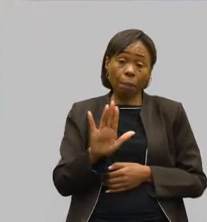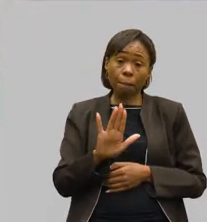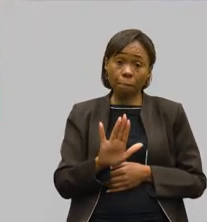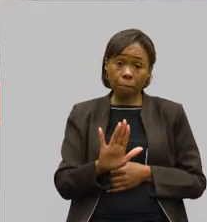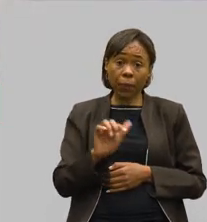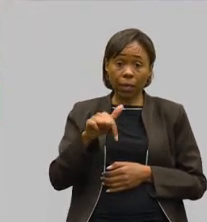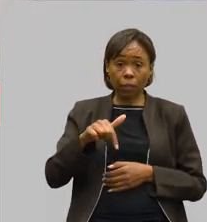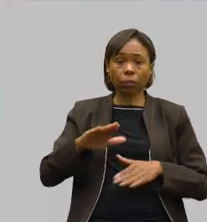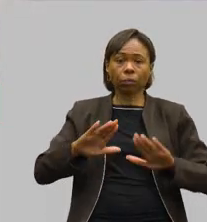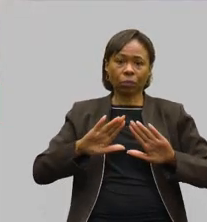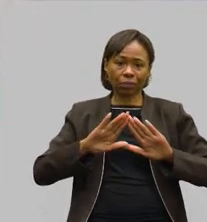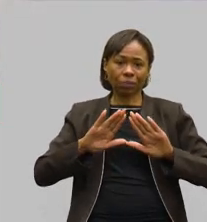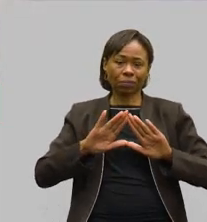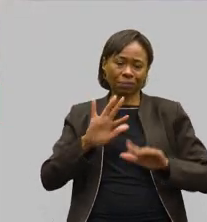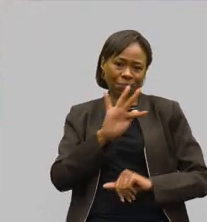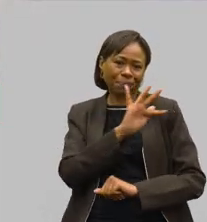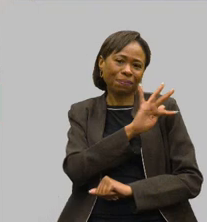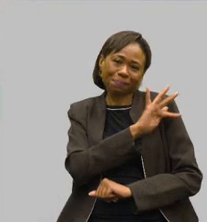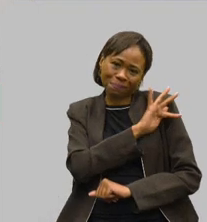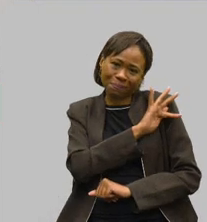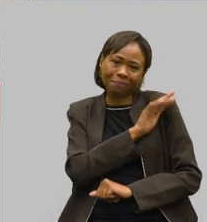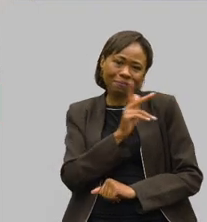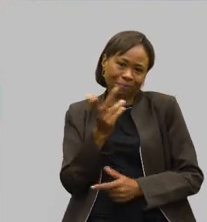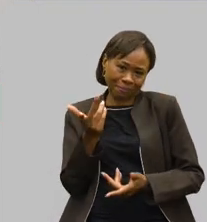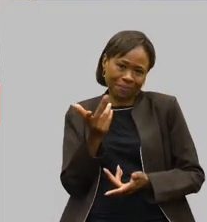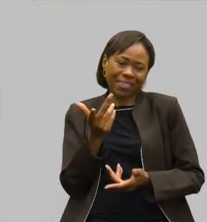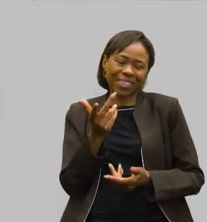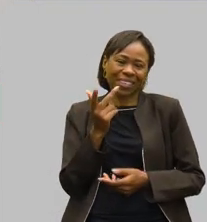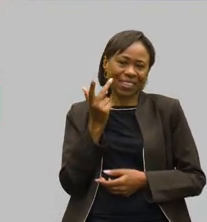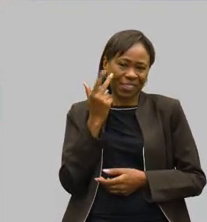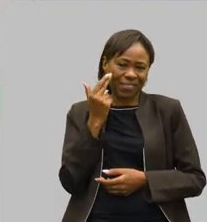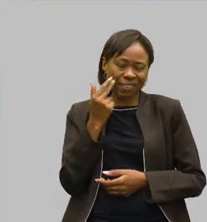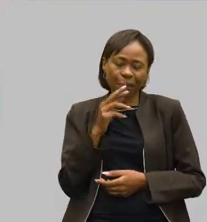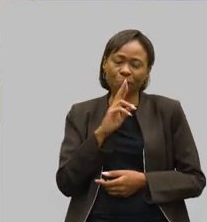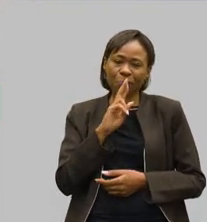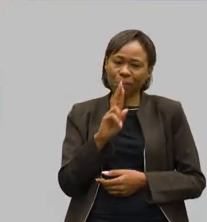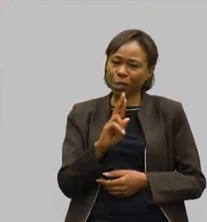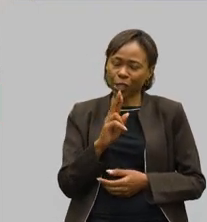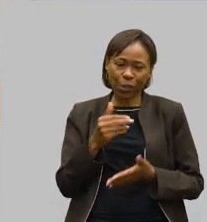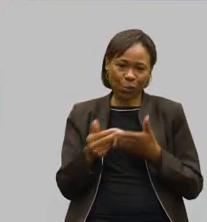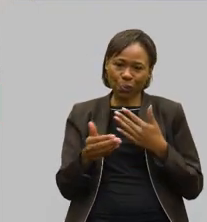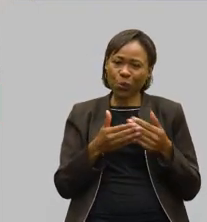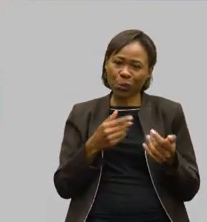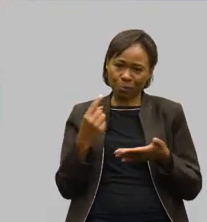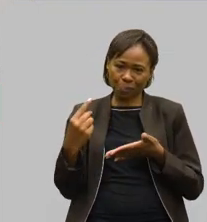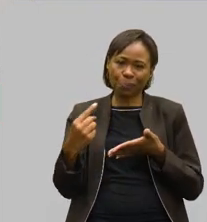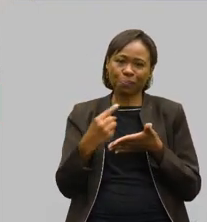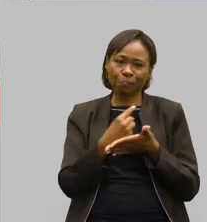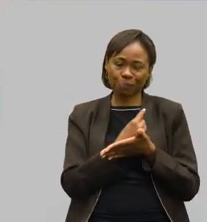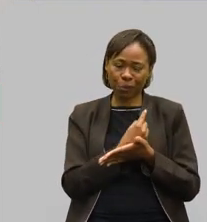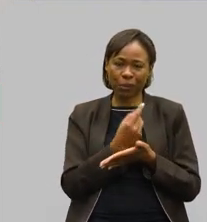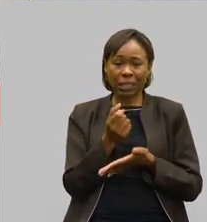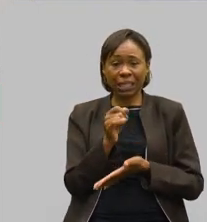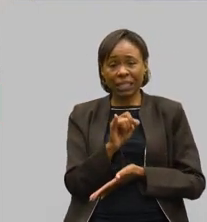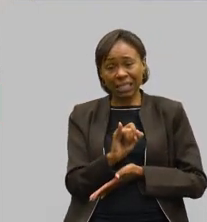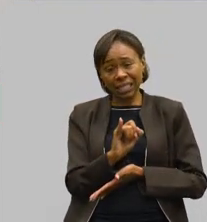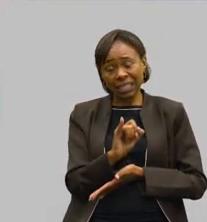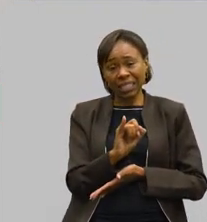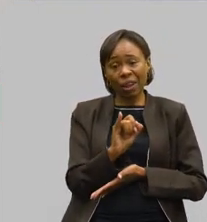Assembleia Fiscaliza a Casa do Povo Mineiro, nós estamos aqui para responder todas as indagações, independente de ser